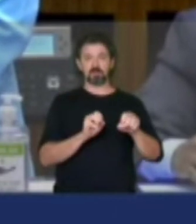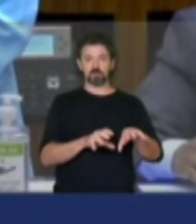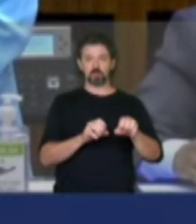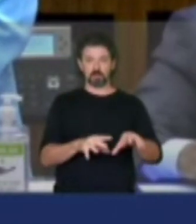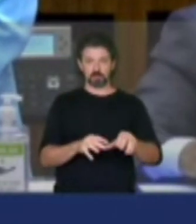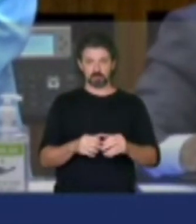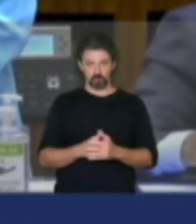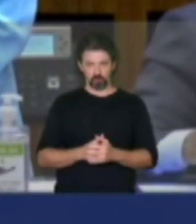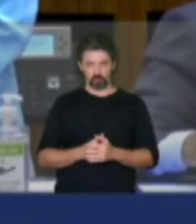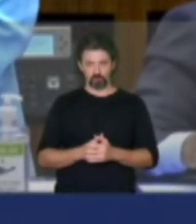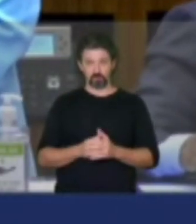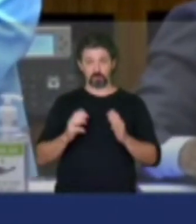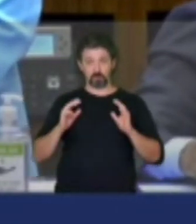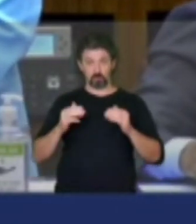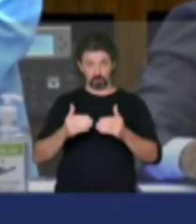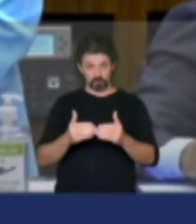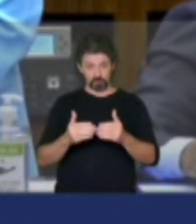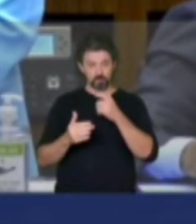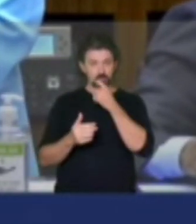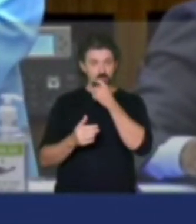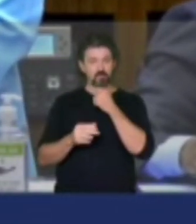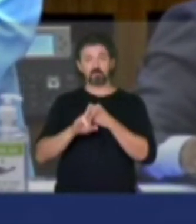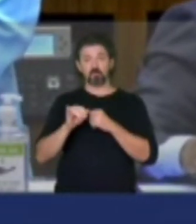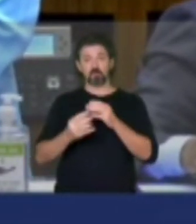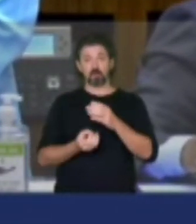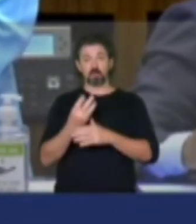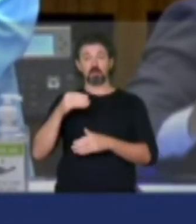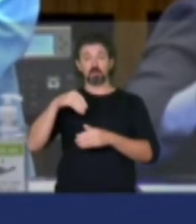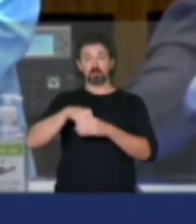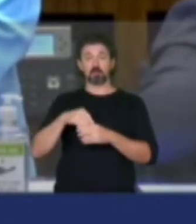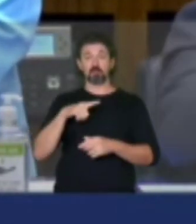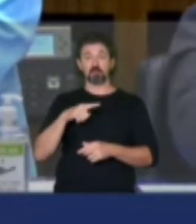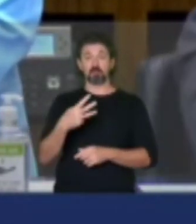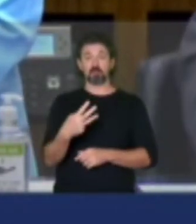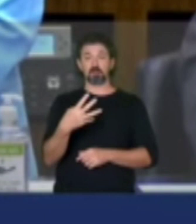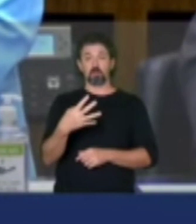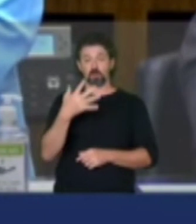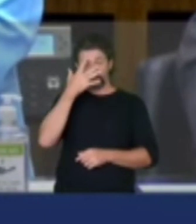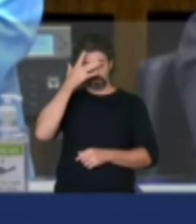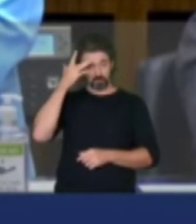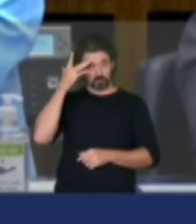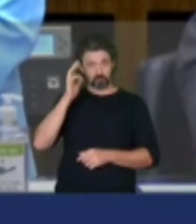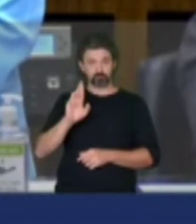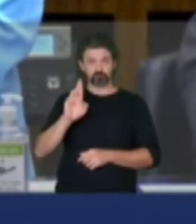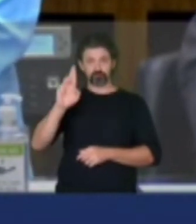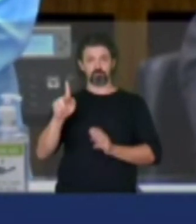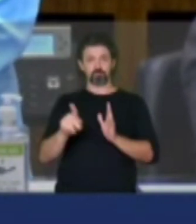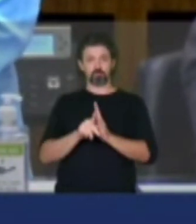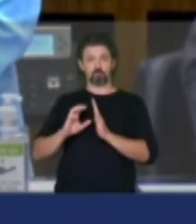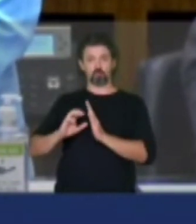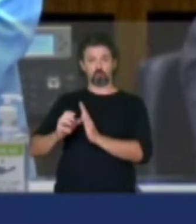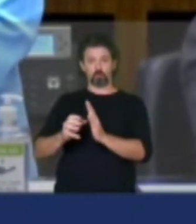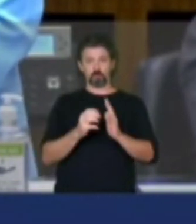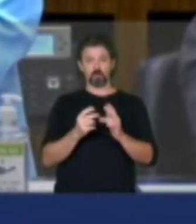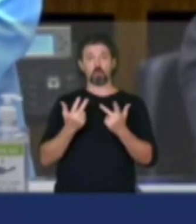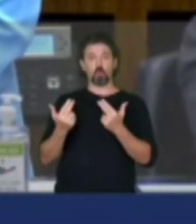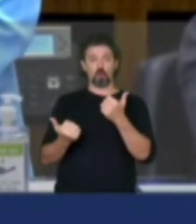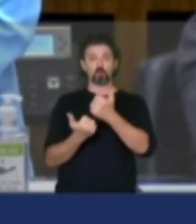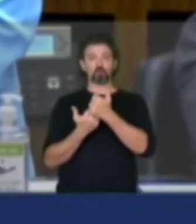A comissão será composta por 34 membros titulares e de igual número de suplentes,